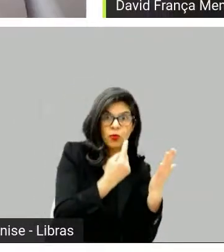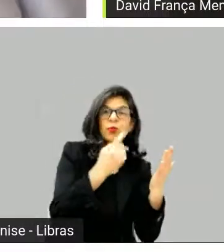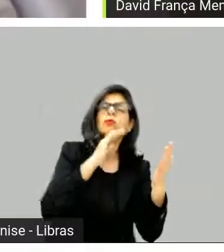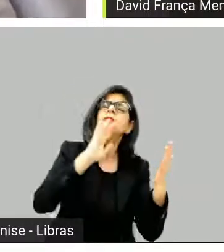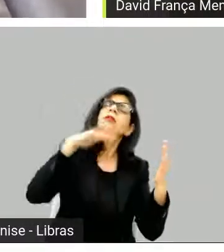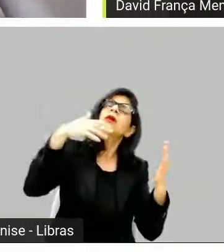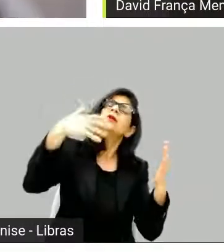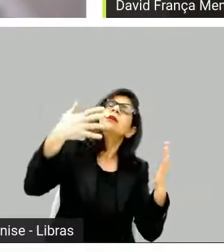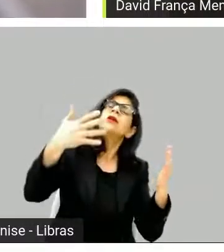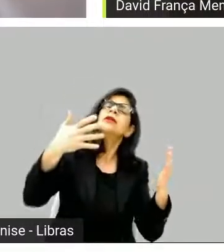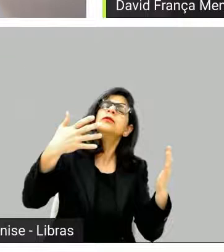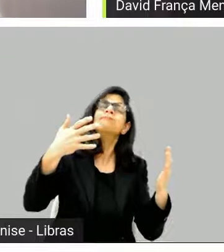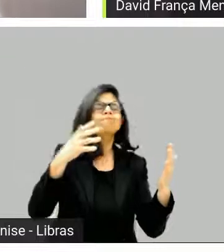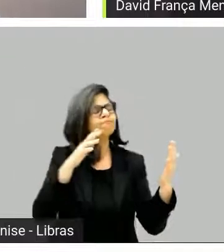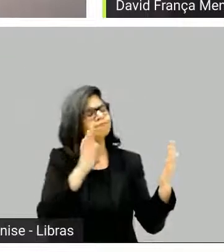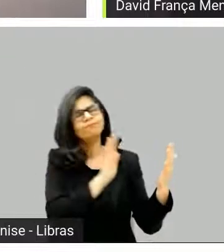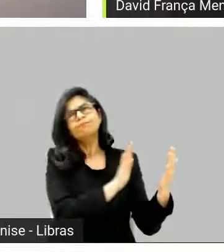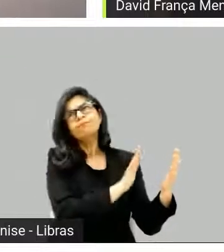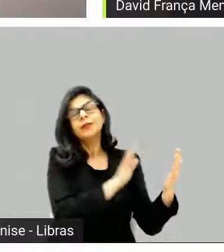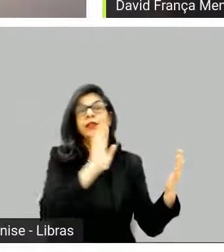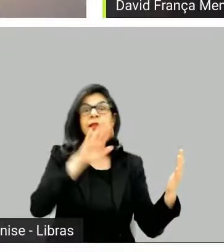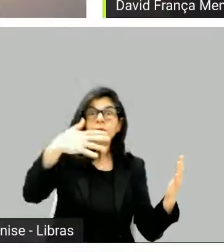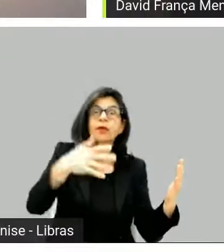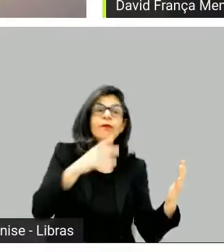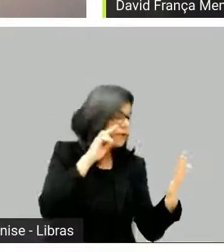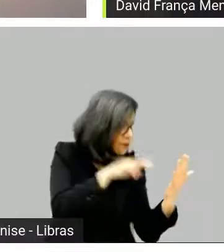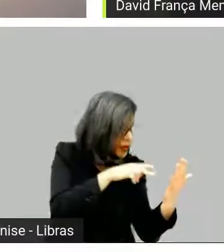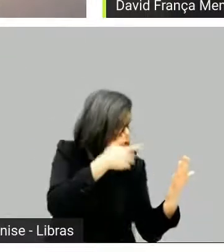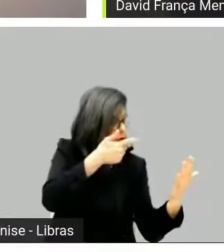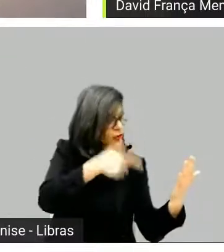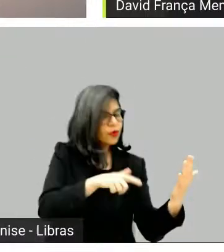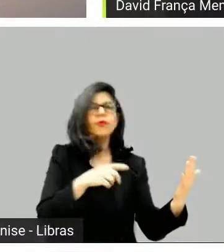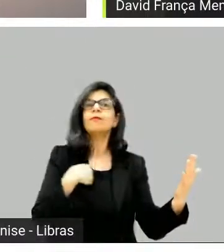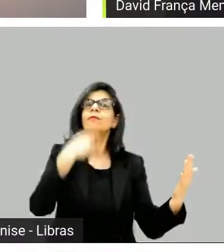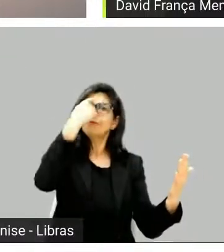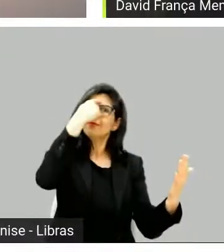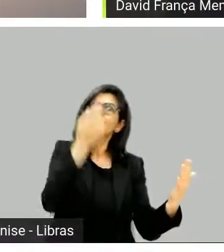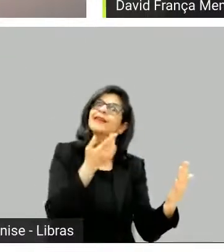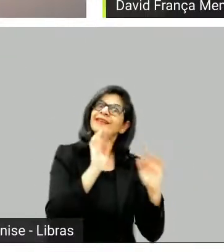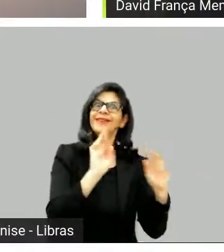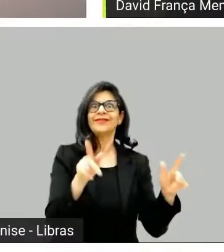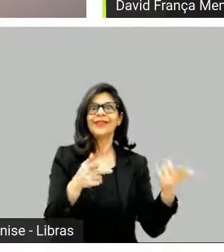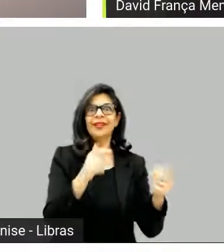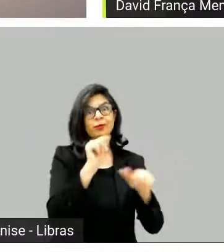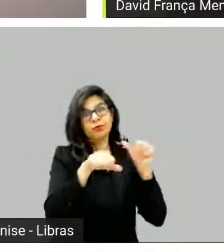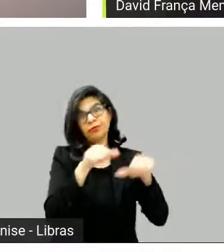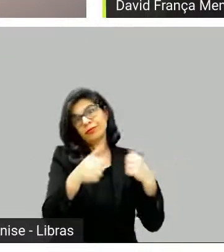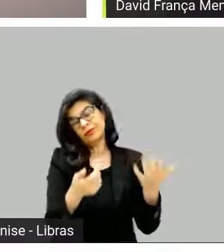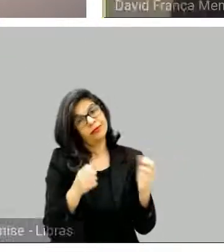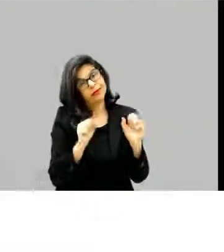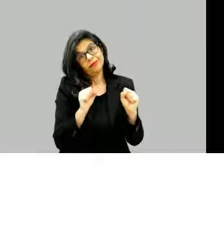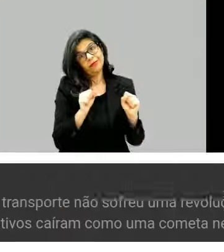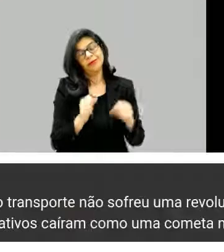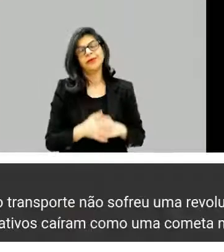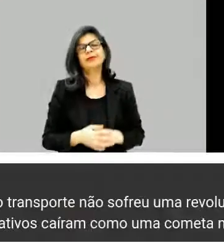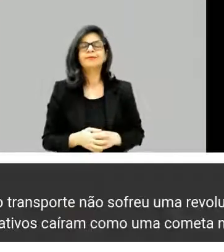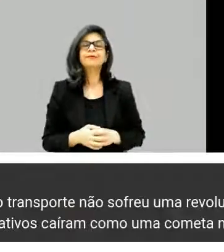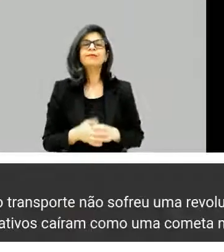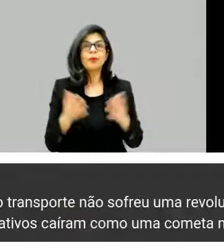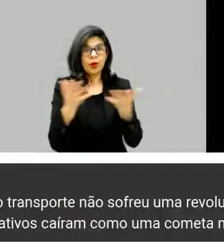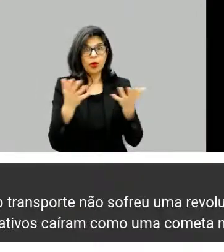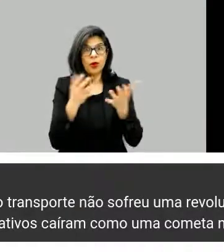entender o que mudou desde então. Tem uma pergunta aqui da Eugênia que eu achei interessante nesse sentido.